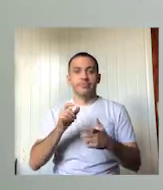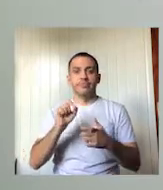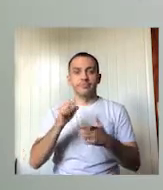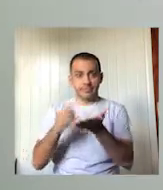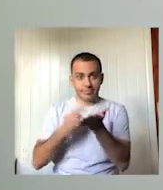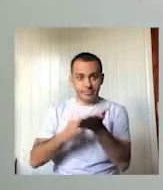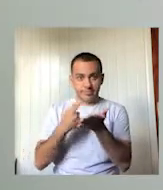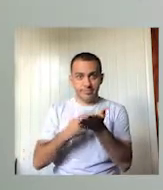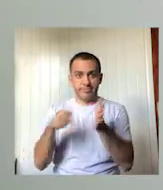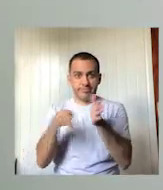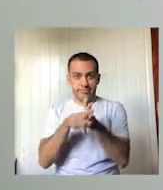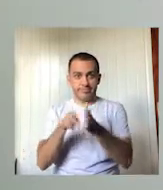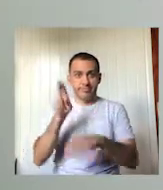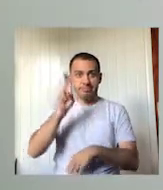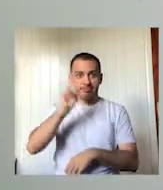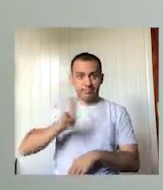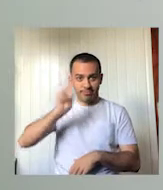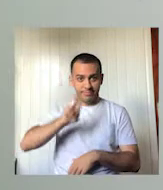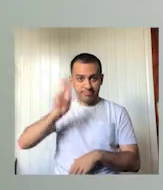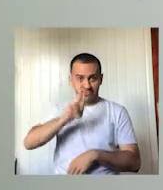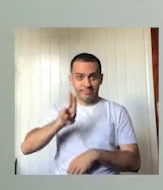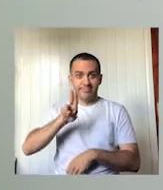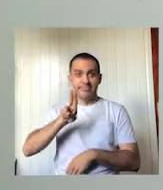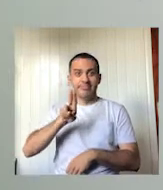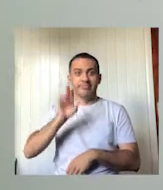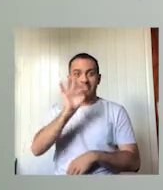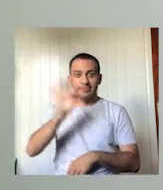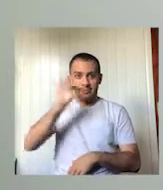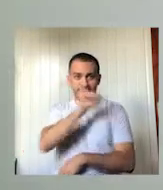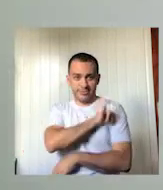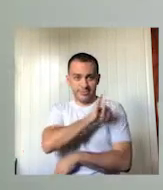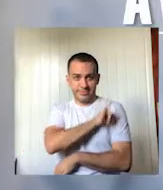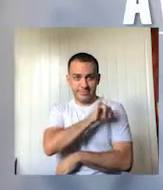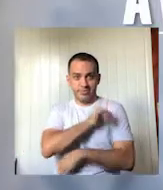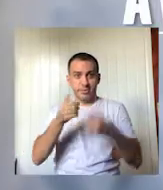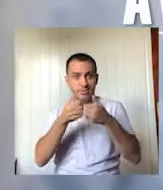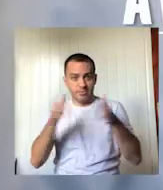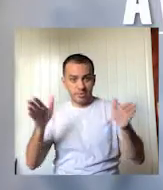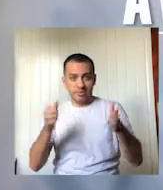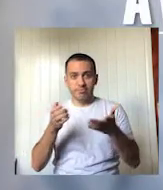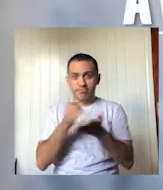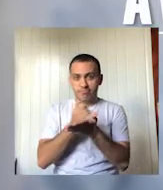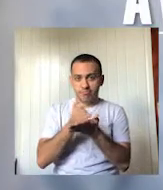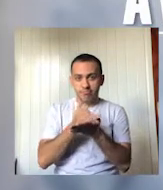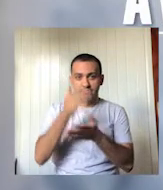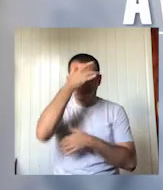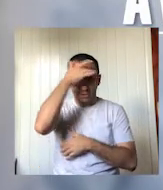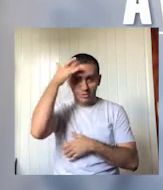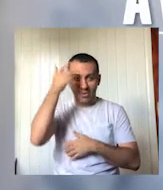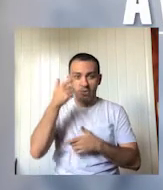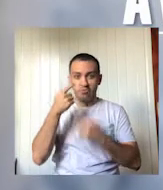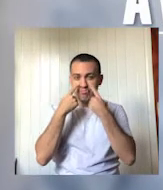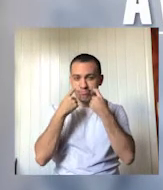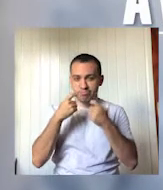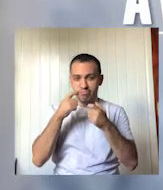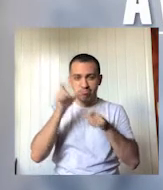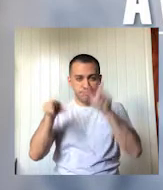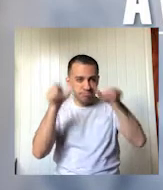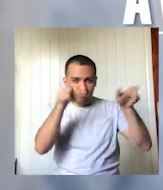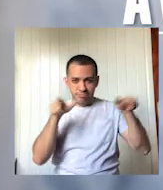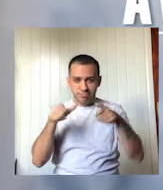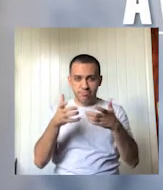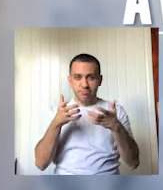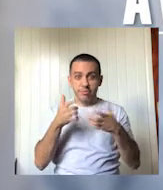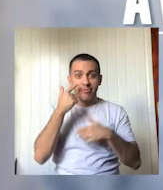Rio de Janeiro está com chamada aberta para envio de artigos para a próxima edição. Os interessados devem estar ligados ao tema do